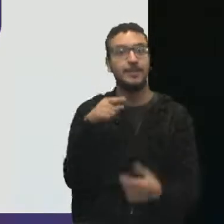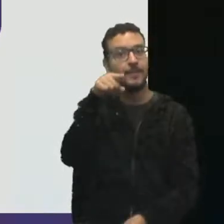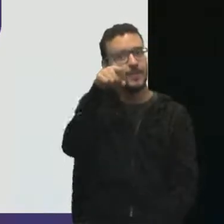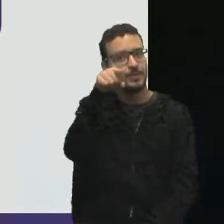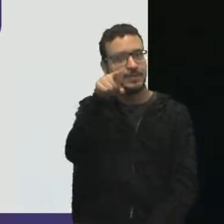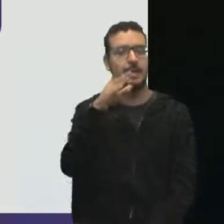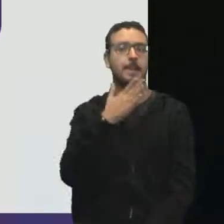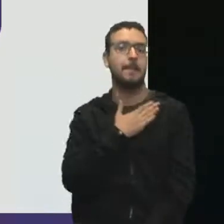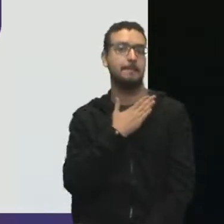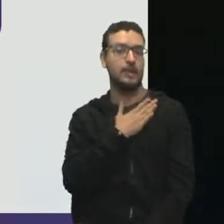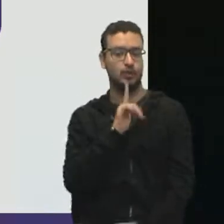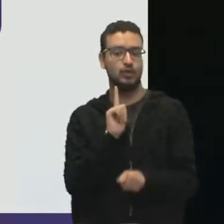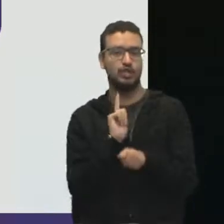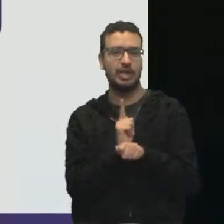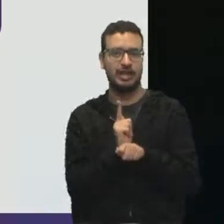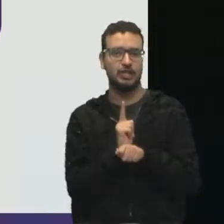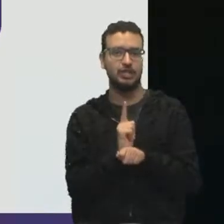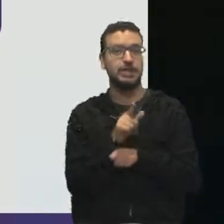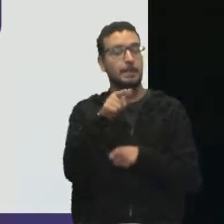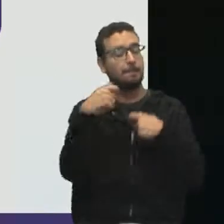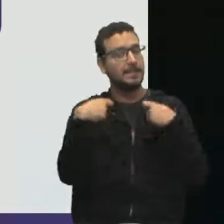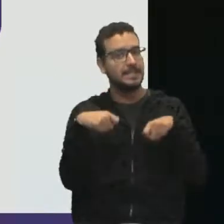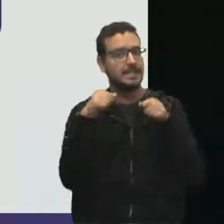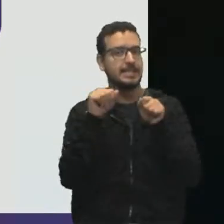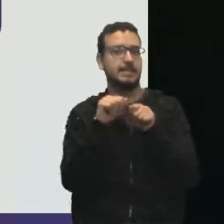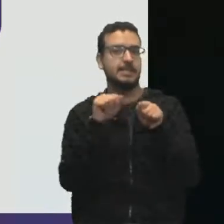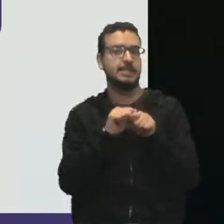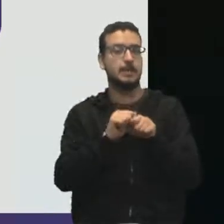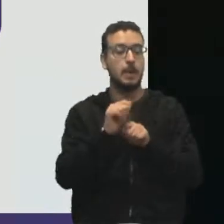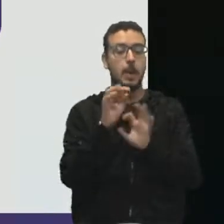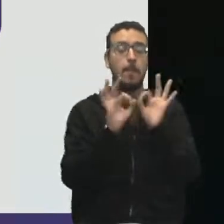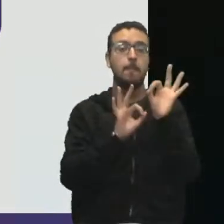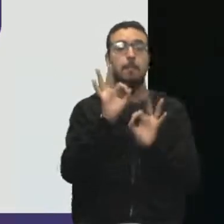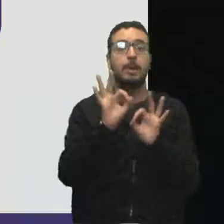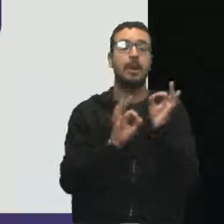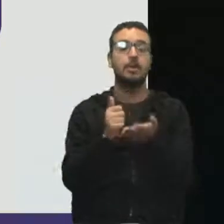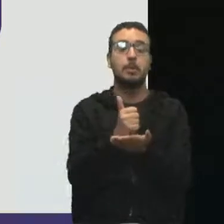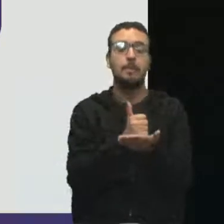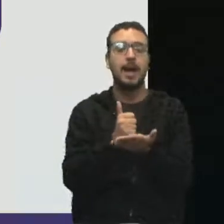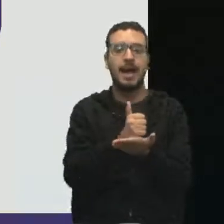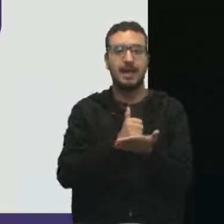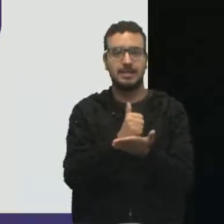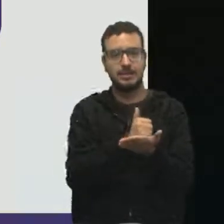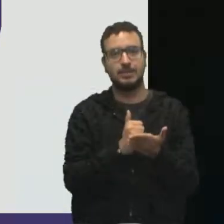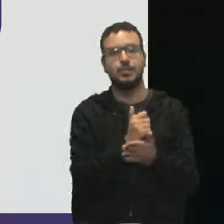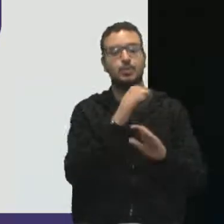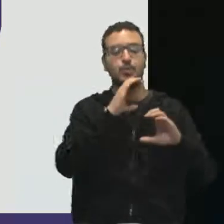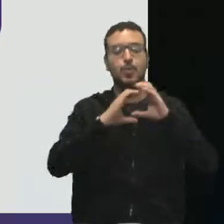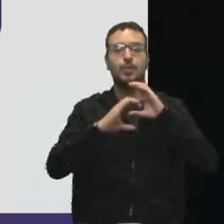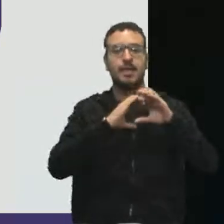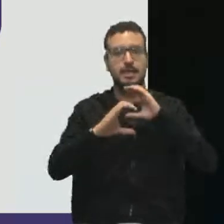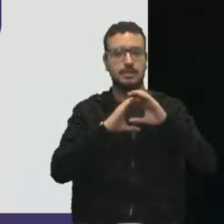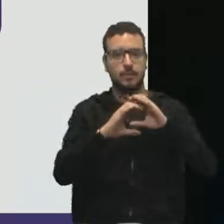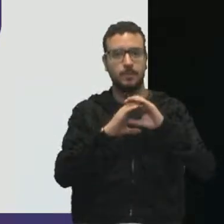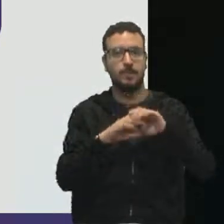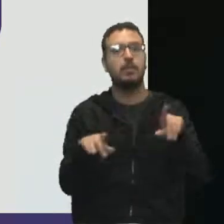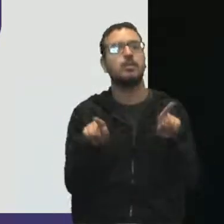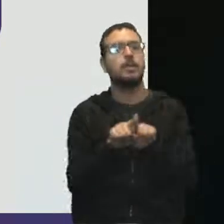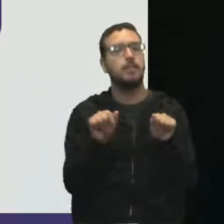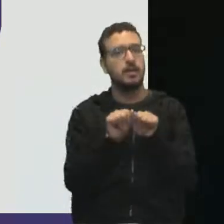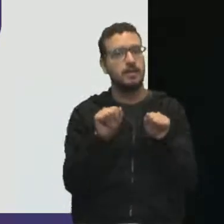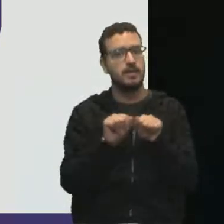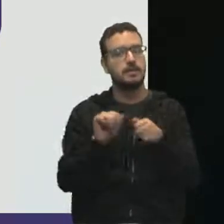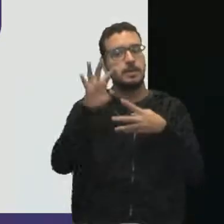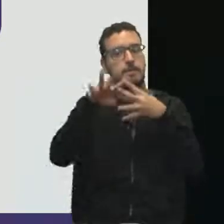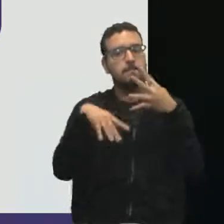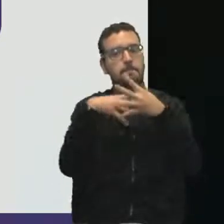projetos, vai precisar então montar um plano básico de comunicação e além disso ainda fazer uma matriz